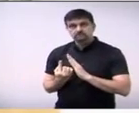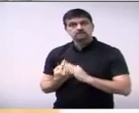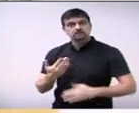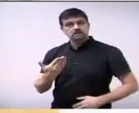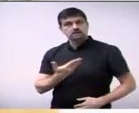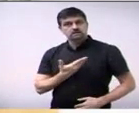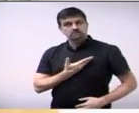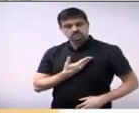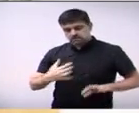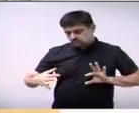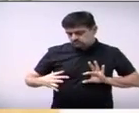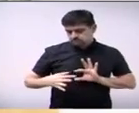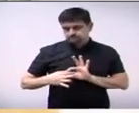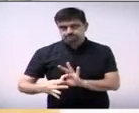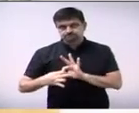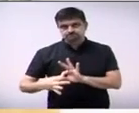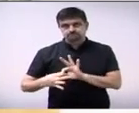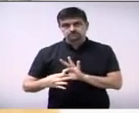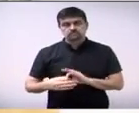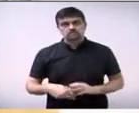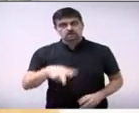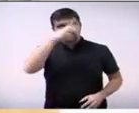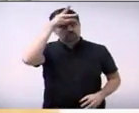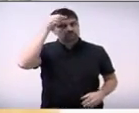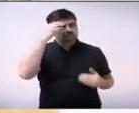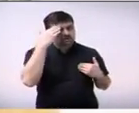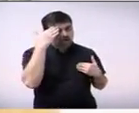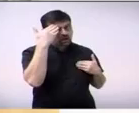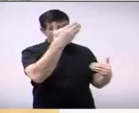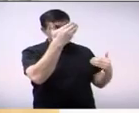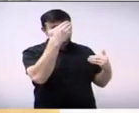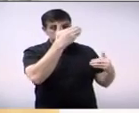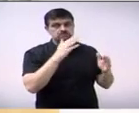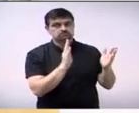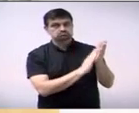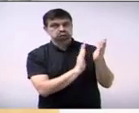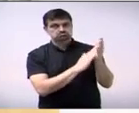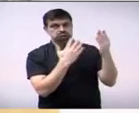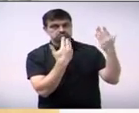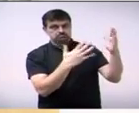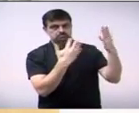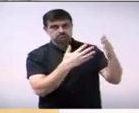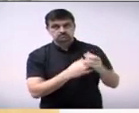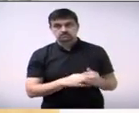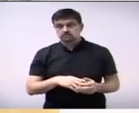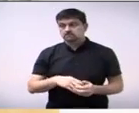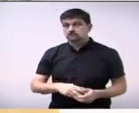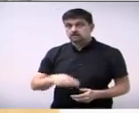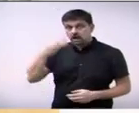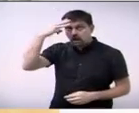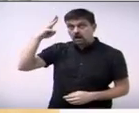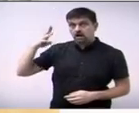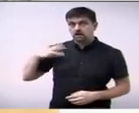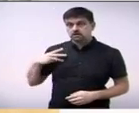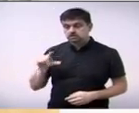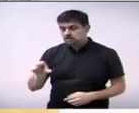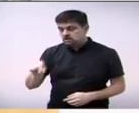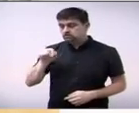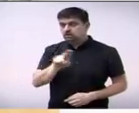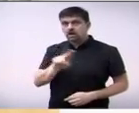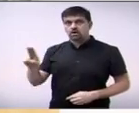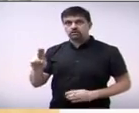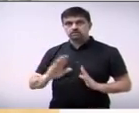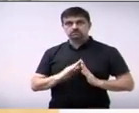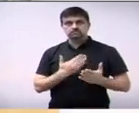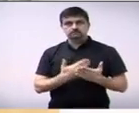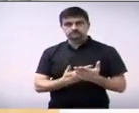e parabéns ao Executivo, a Ângela, pela indicação. Executivo de atender é merecedor. Então, motivo